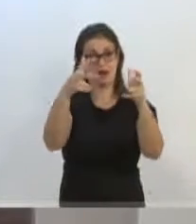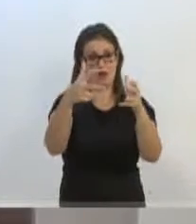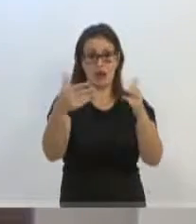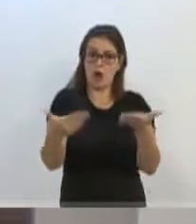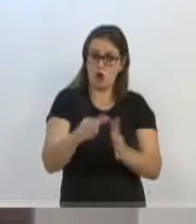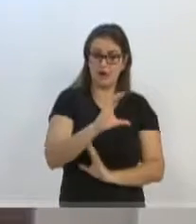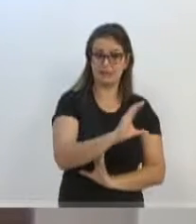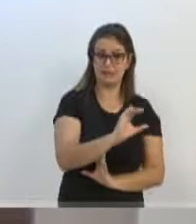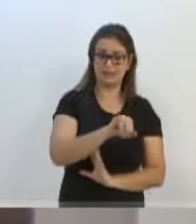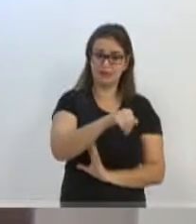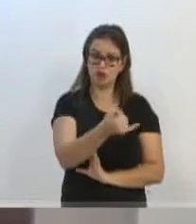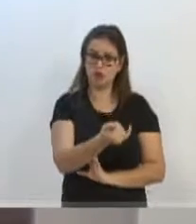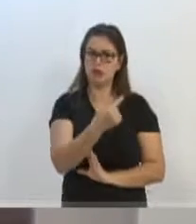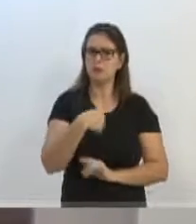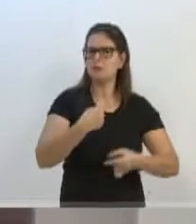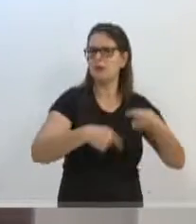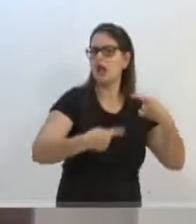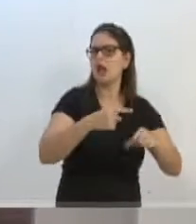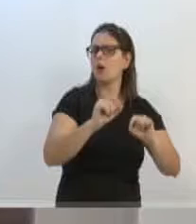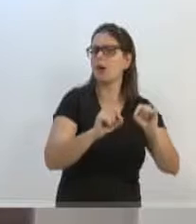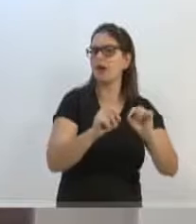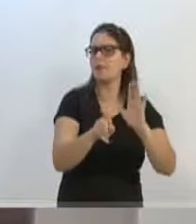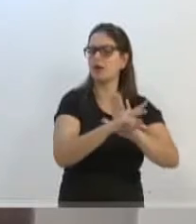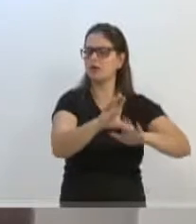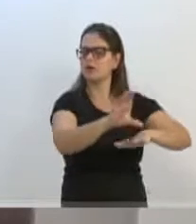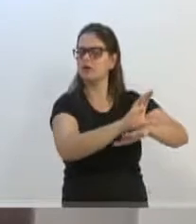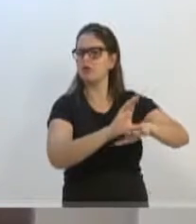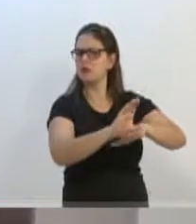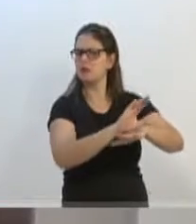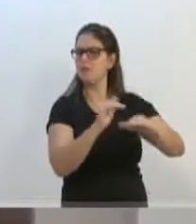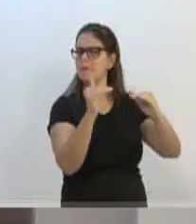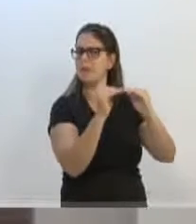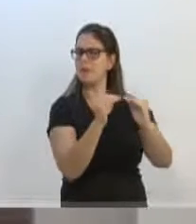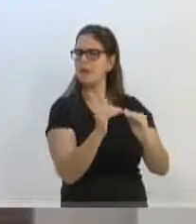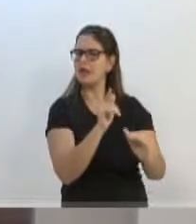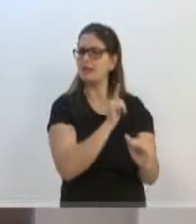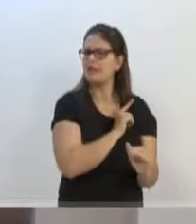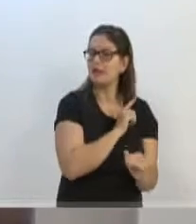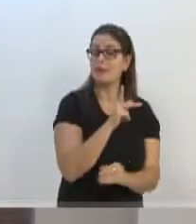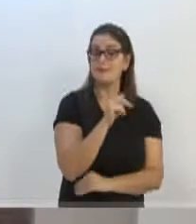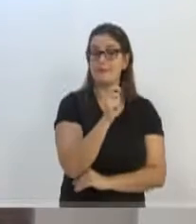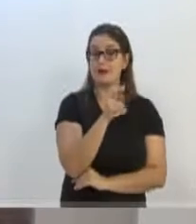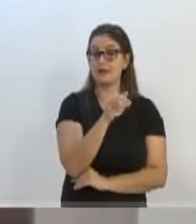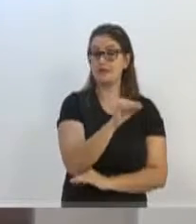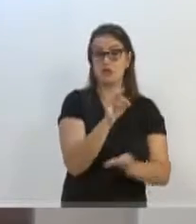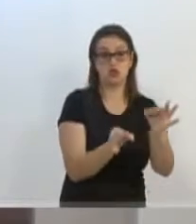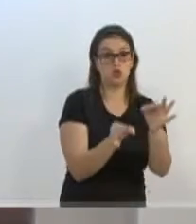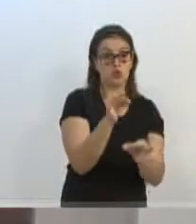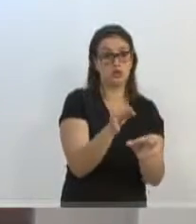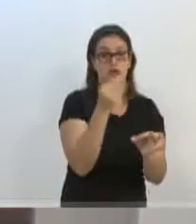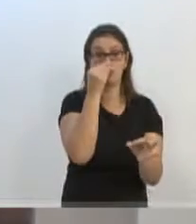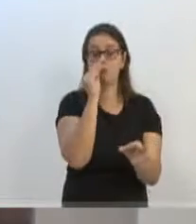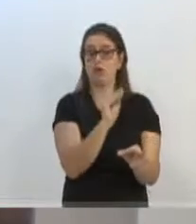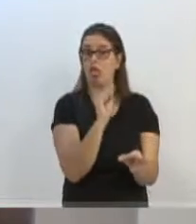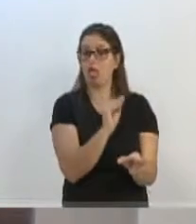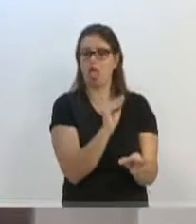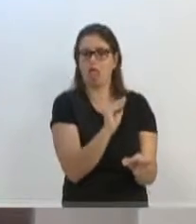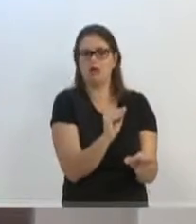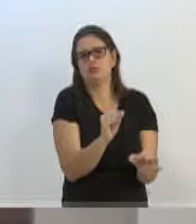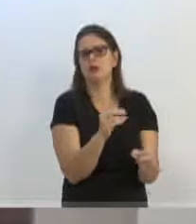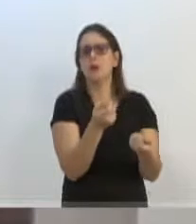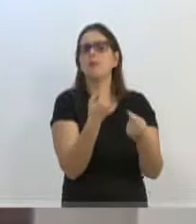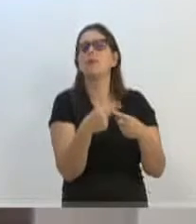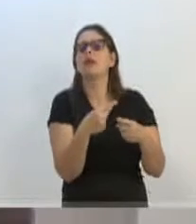Constituição e Justiça tem que debater o quê? A constitucionalidade. Se tem pareceres jurídicos que simplesmente são ignorados, para quê